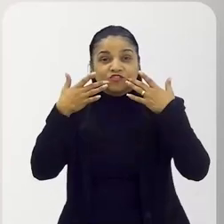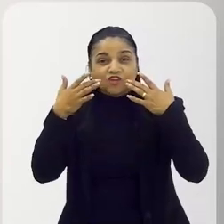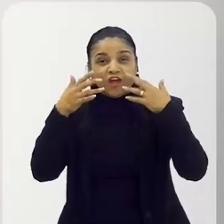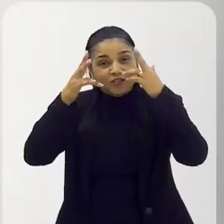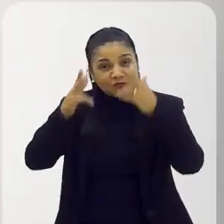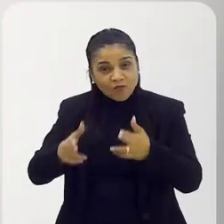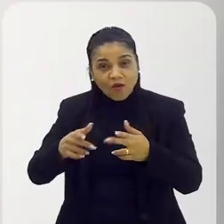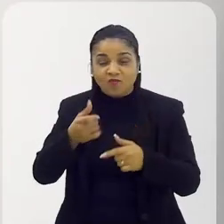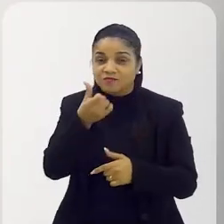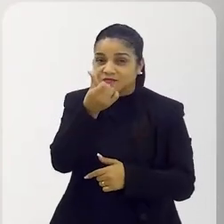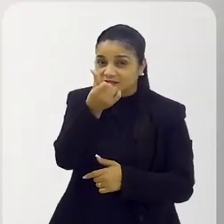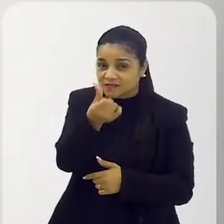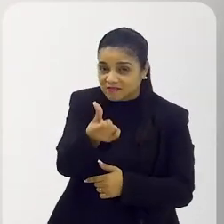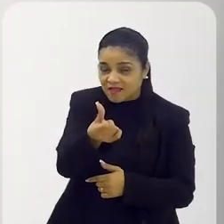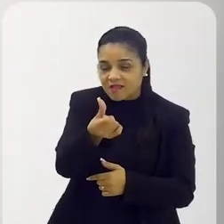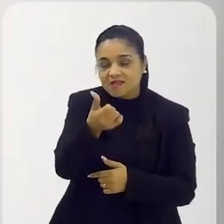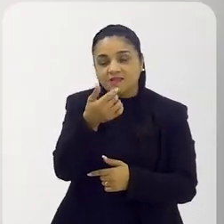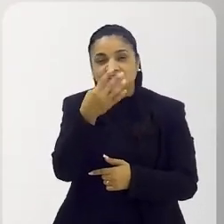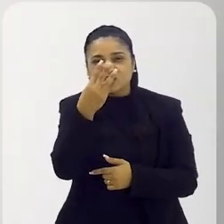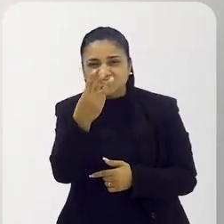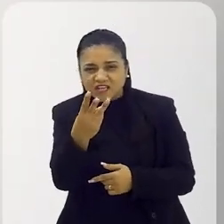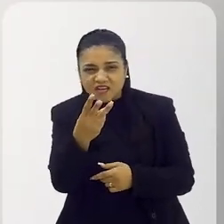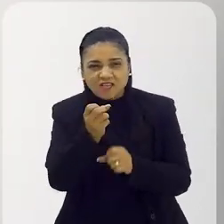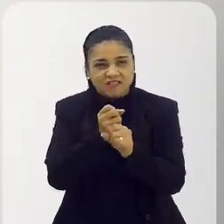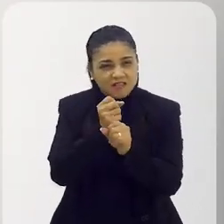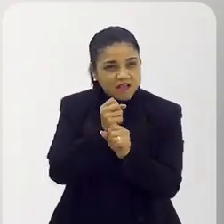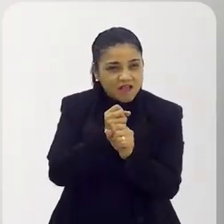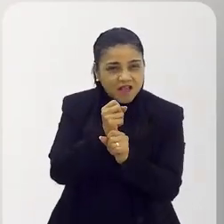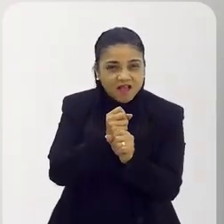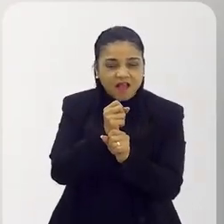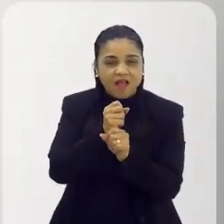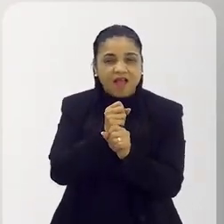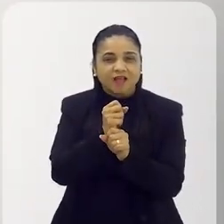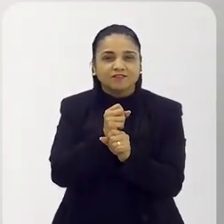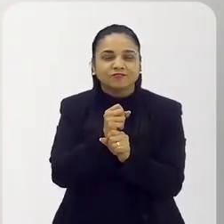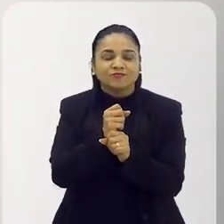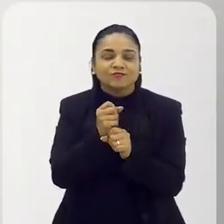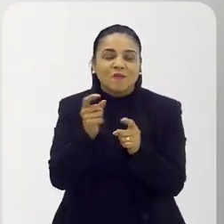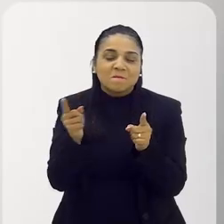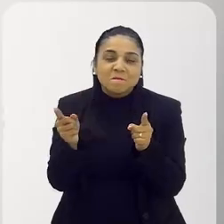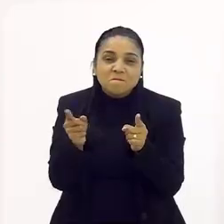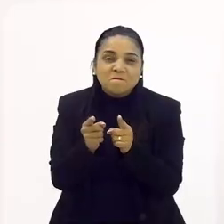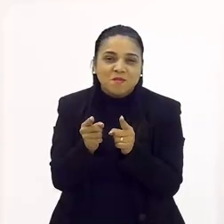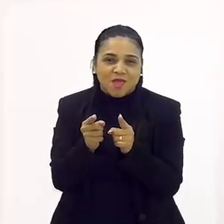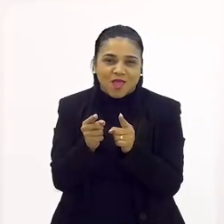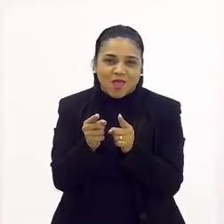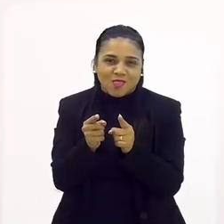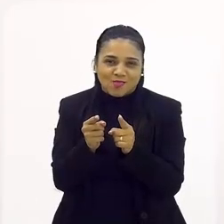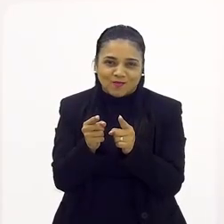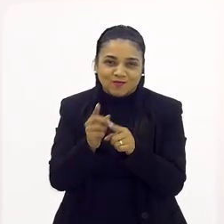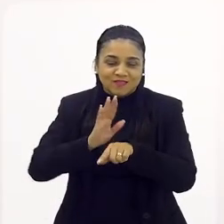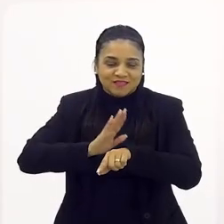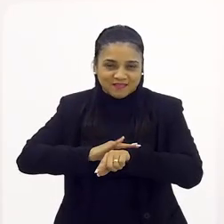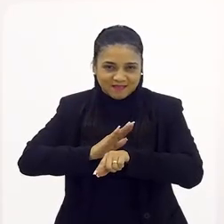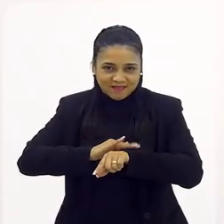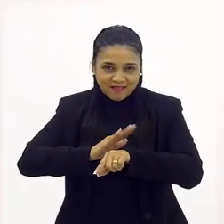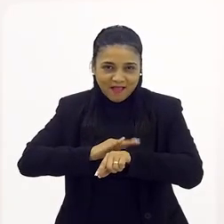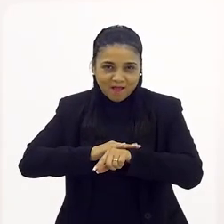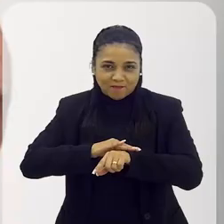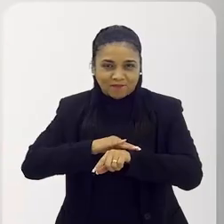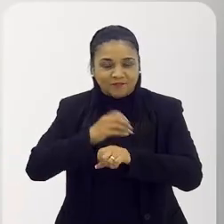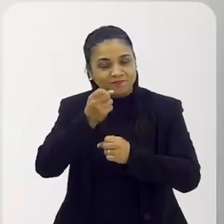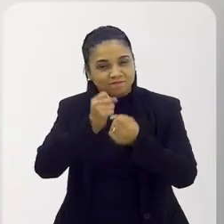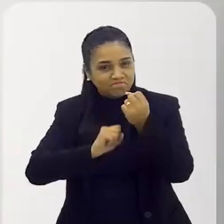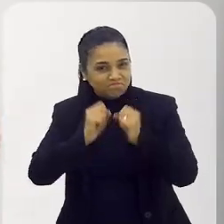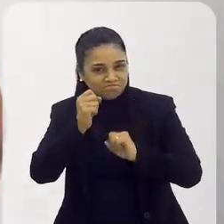peça fica em cartaz três anos, é muito menos tempo de vida do ponto de vista de um